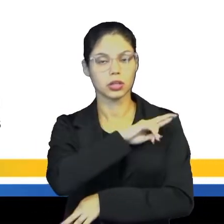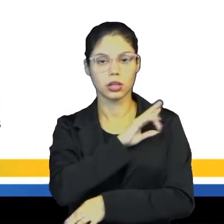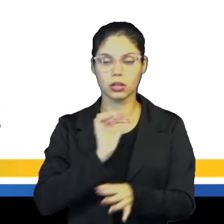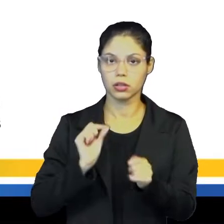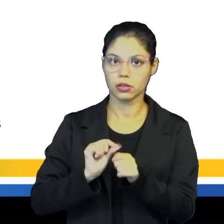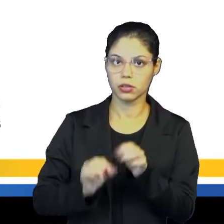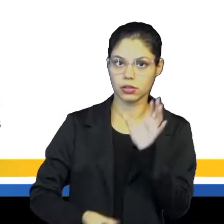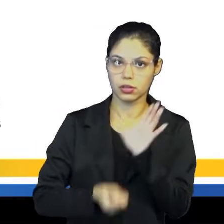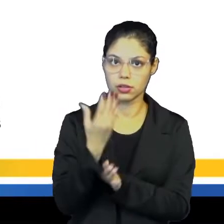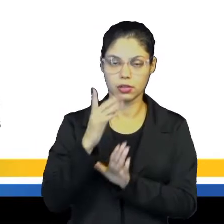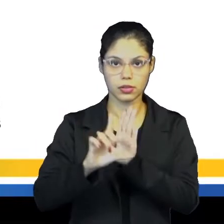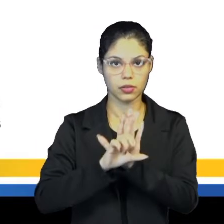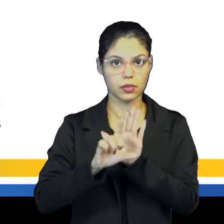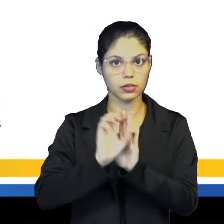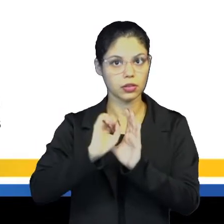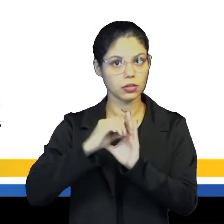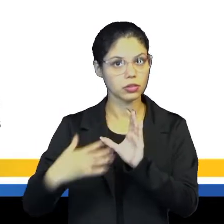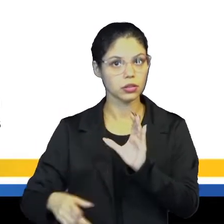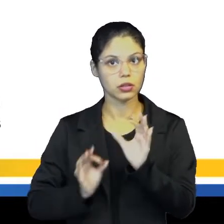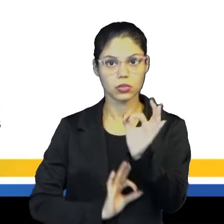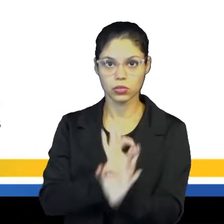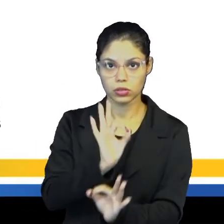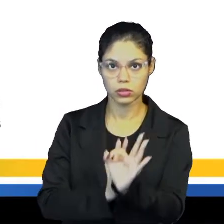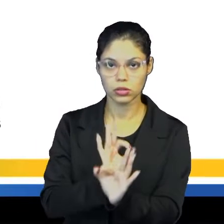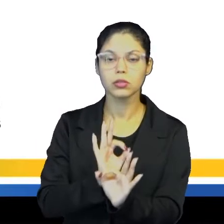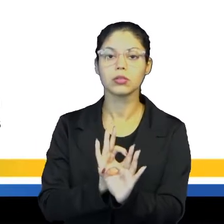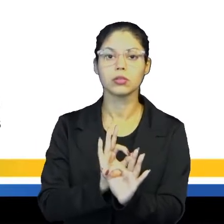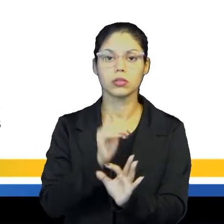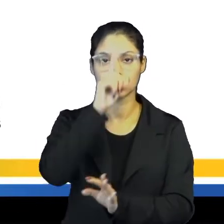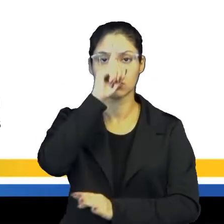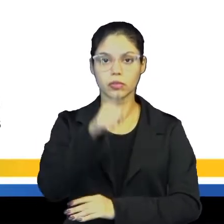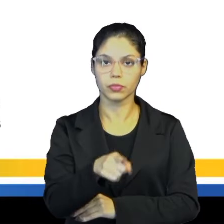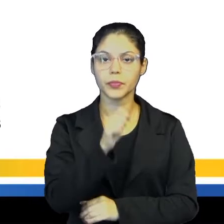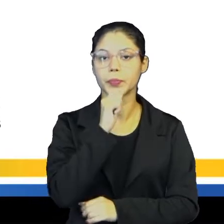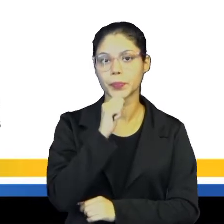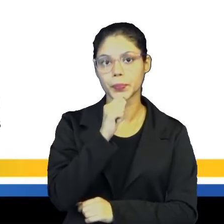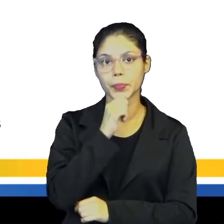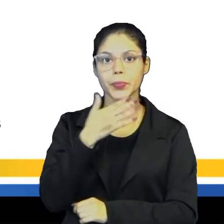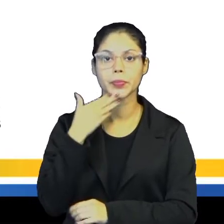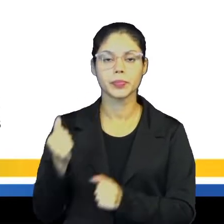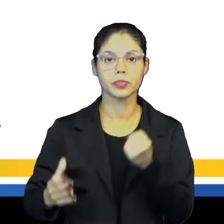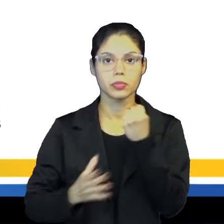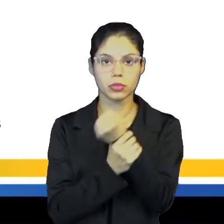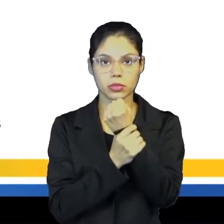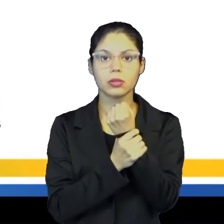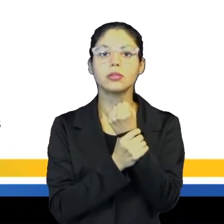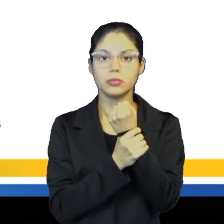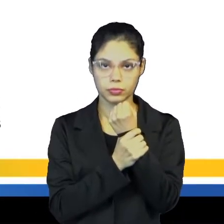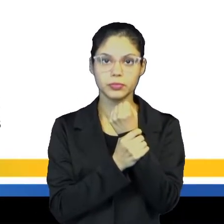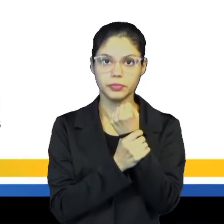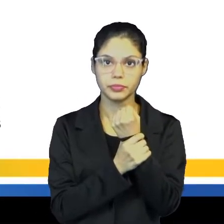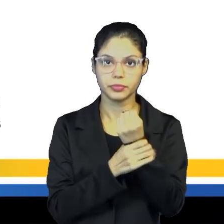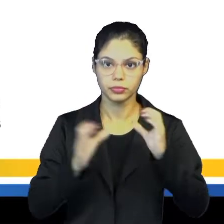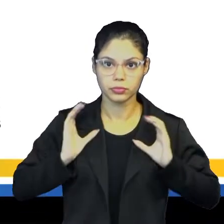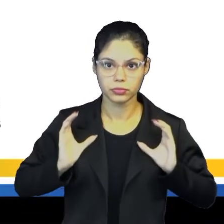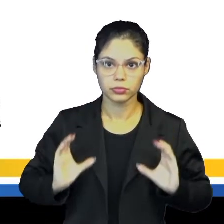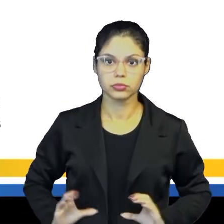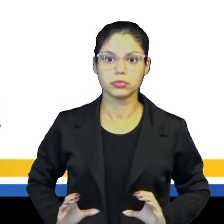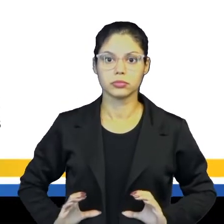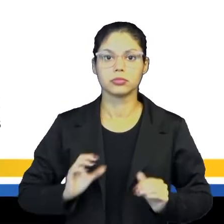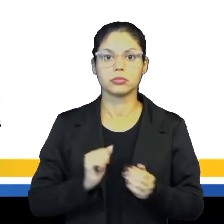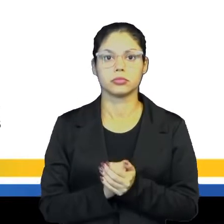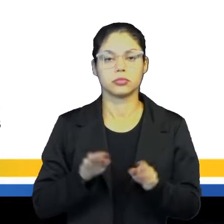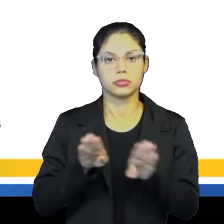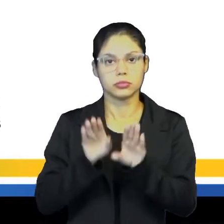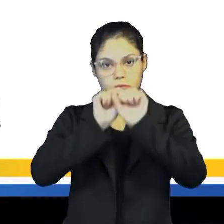pela formação de leis, que possuem caráter de manutenção da ordem, além de melhor proteger os direitos e deveres dos cidadãos. E o